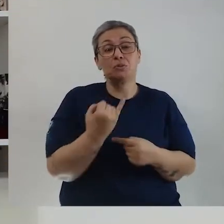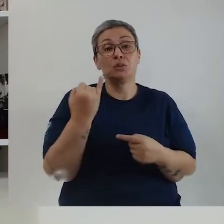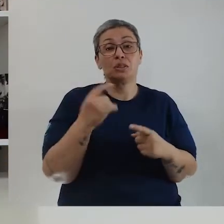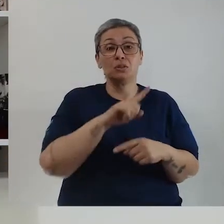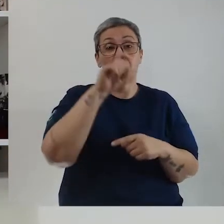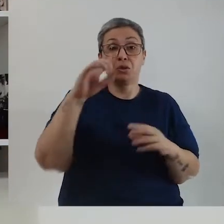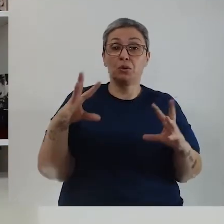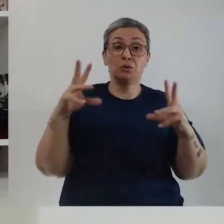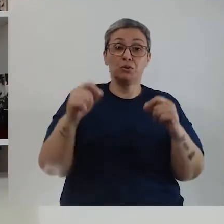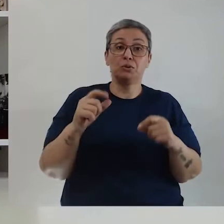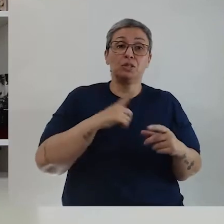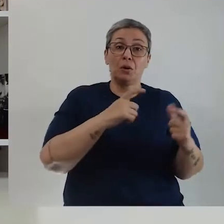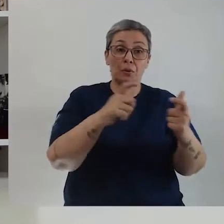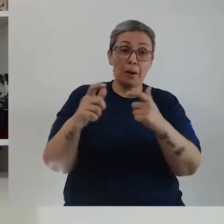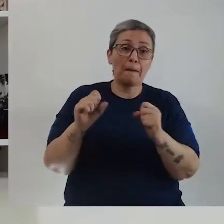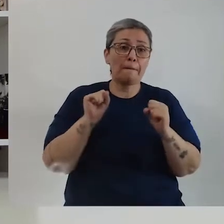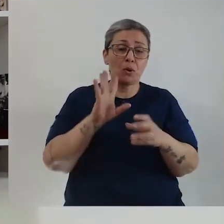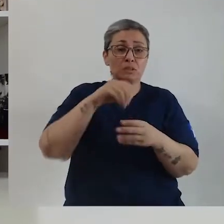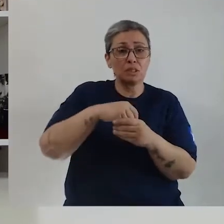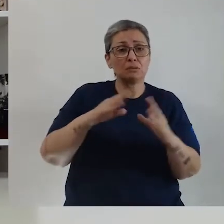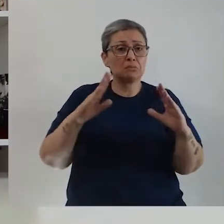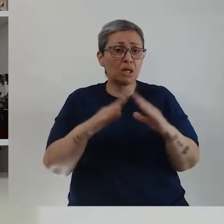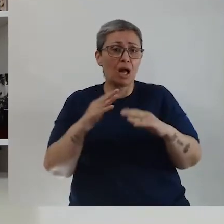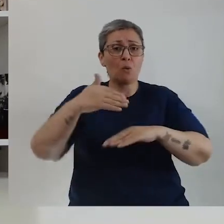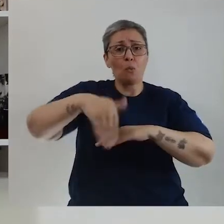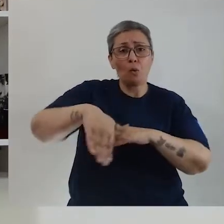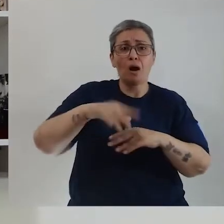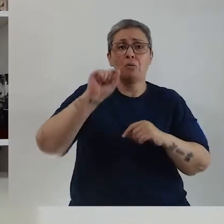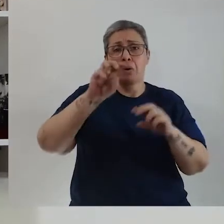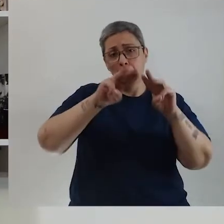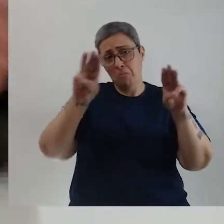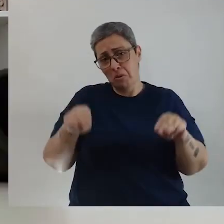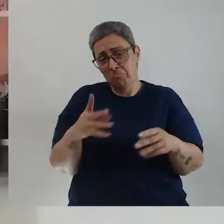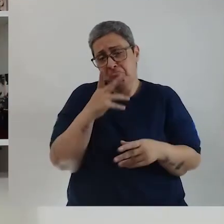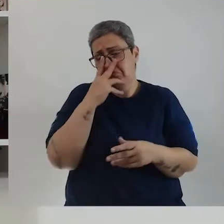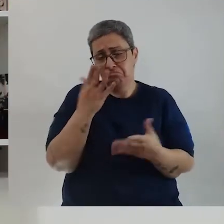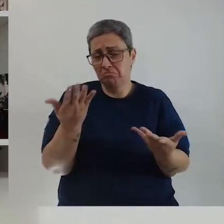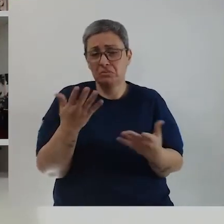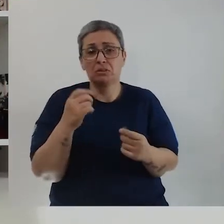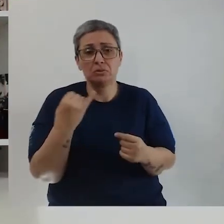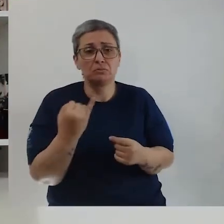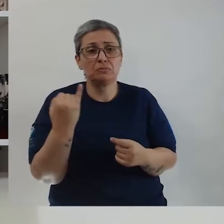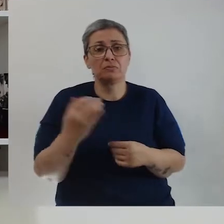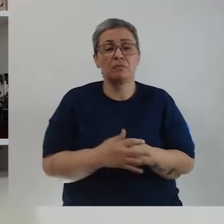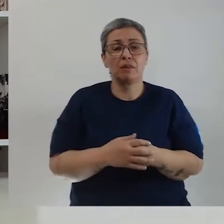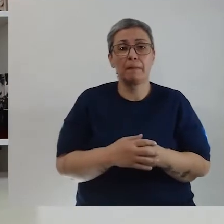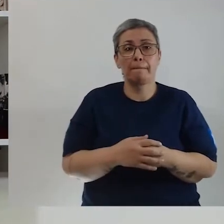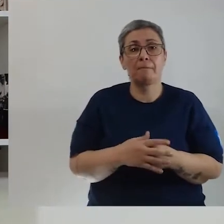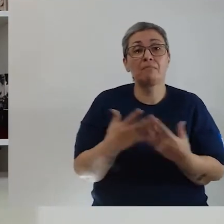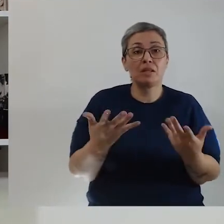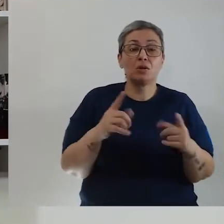E eu acho importante também. O grafite está em todo lugar. Ela pode estar dentro da casa, ela pode estar na rua, pode estar no museu. Eu acho que é bem